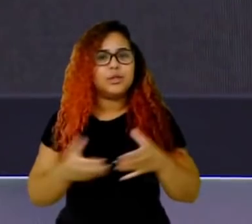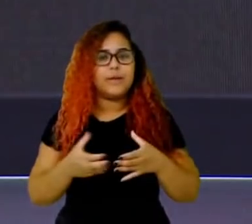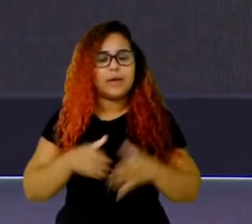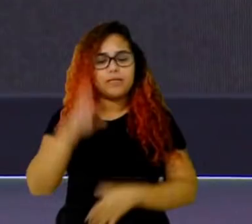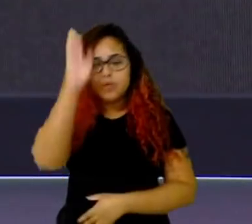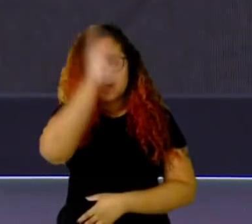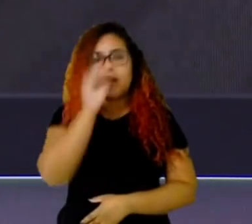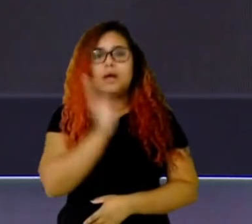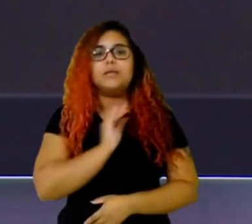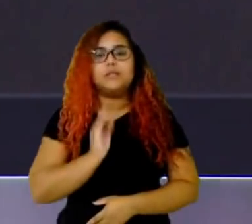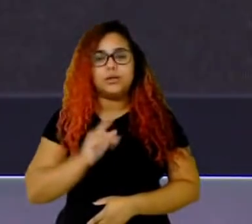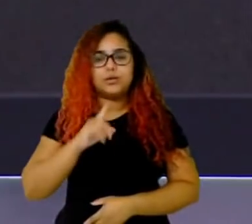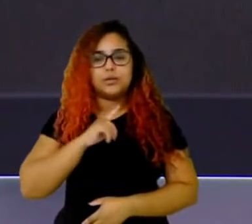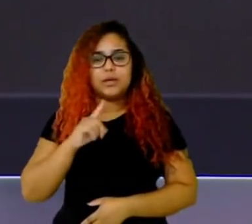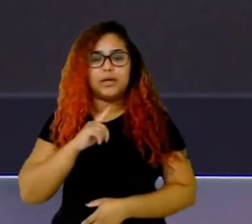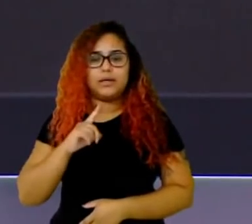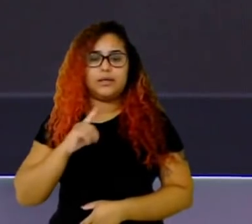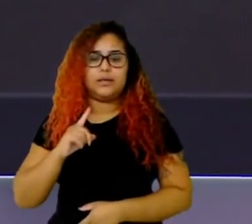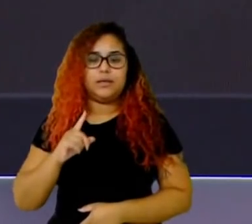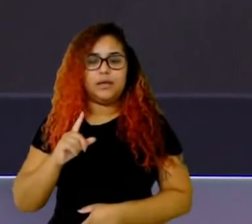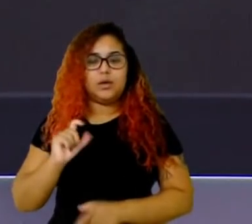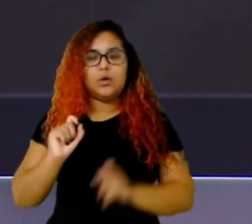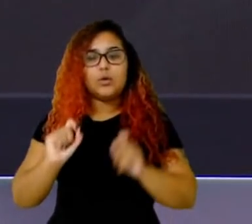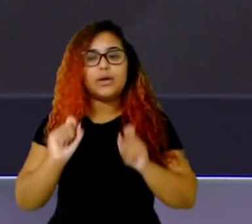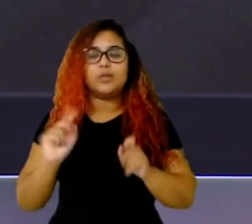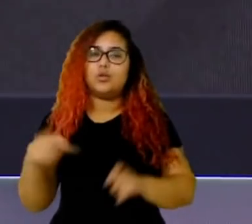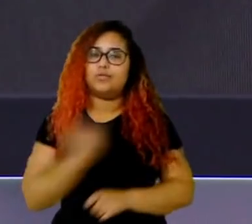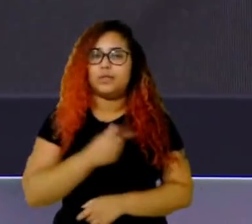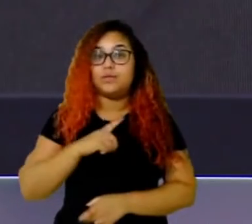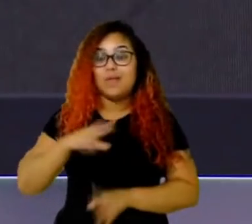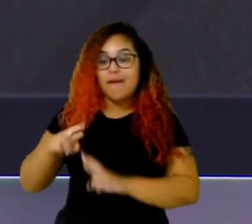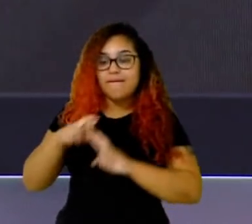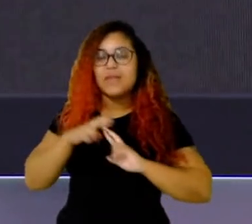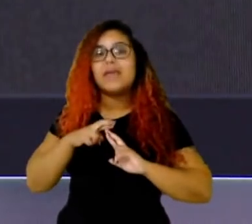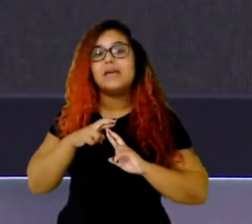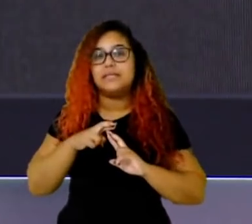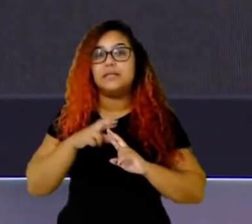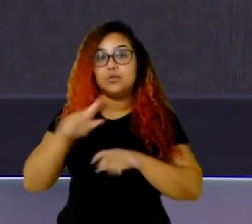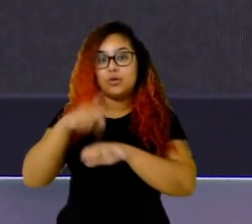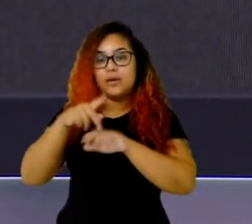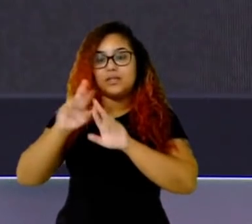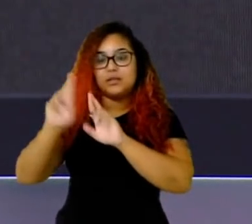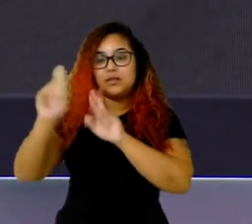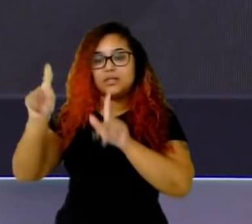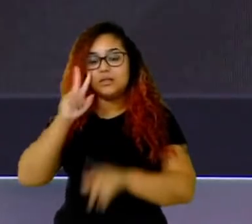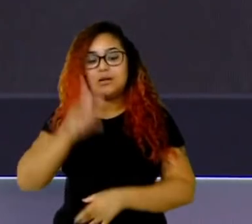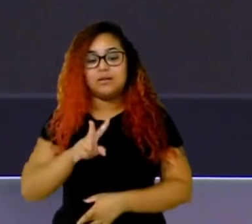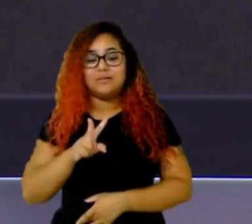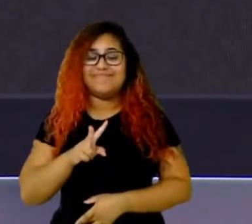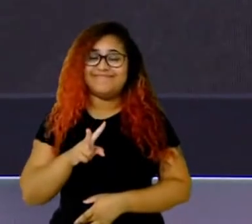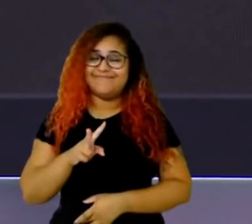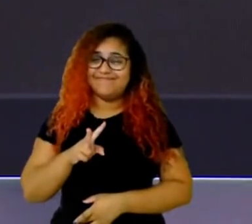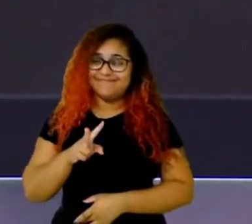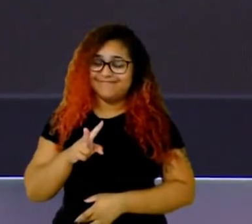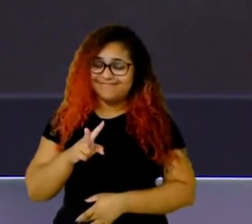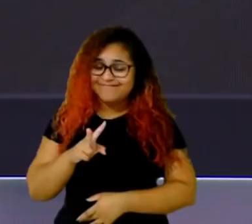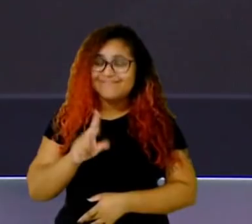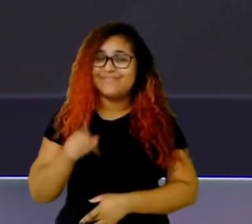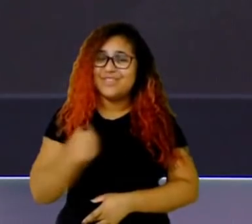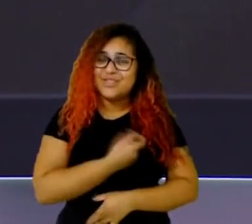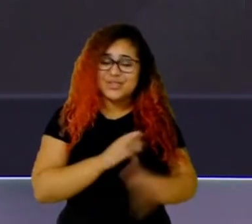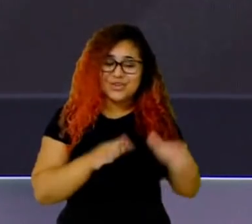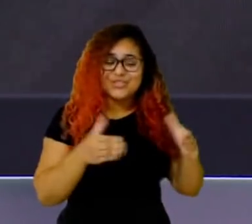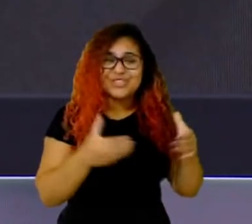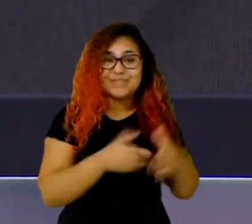tem experiência gringa, cara, a gente olha e fala, cara, vai dar ruim quando eles chegarem lá fora. Vai ser punido, coisas que não são punidas